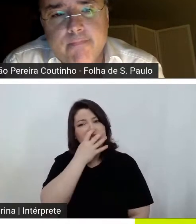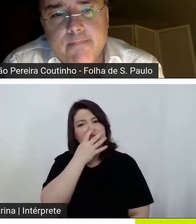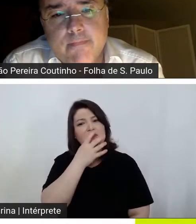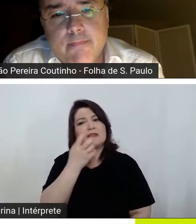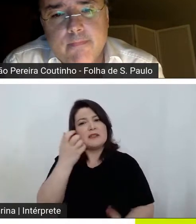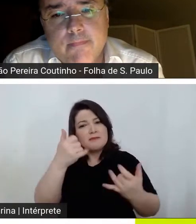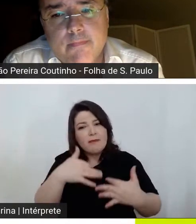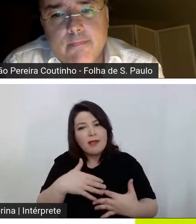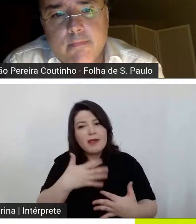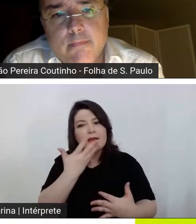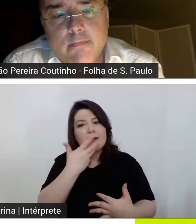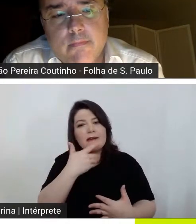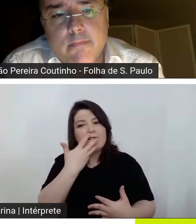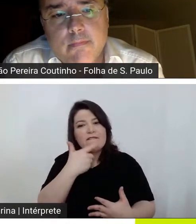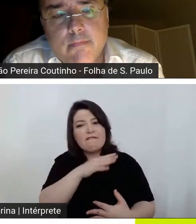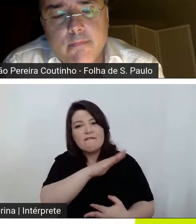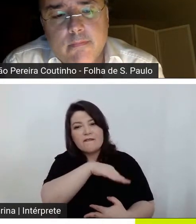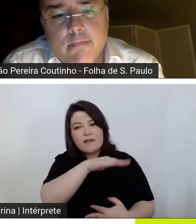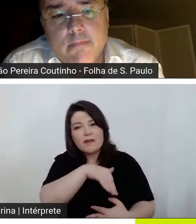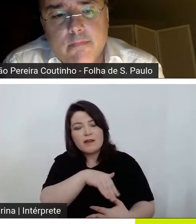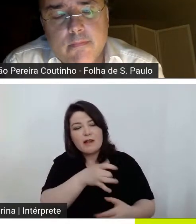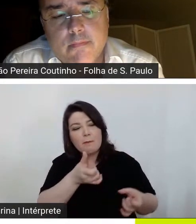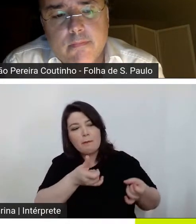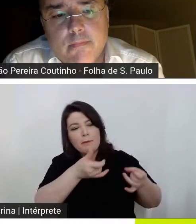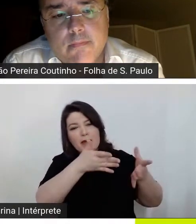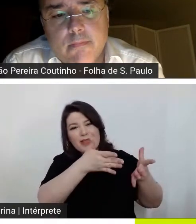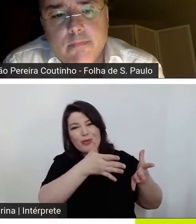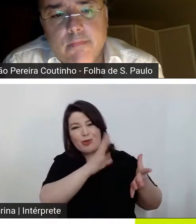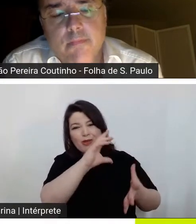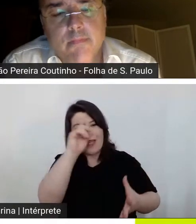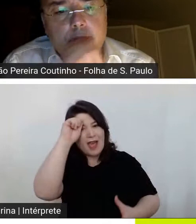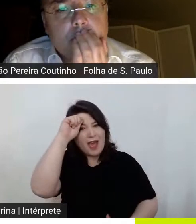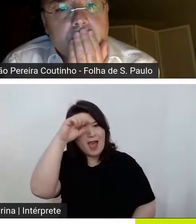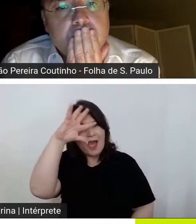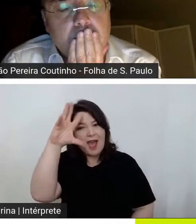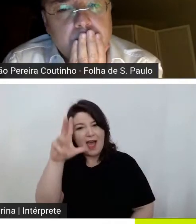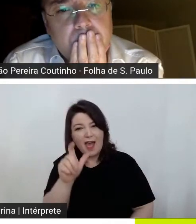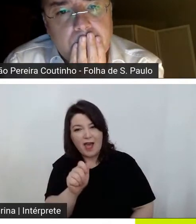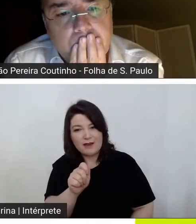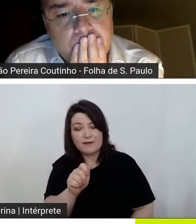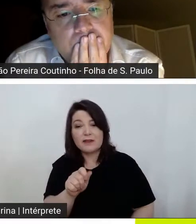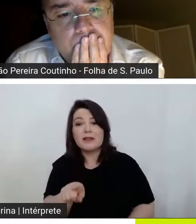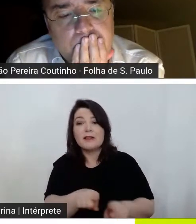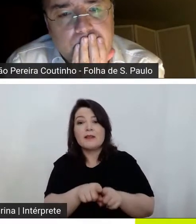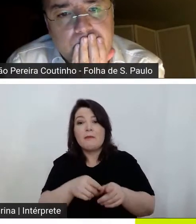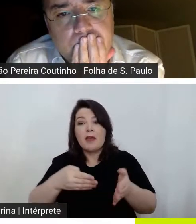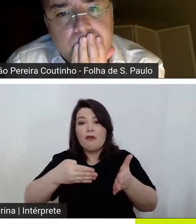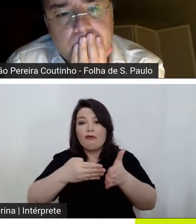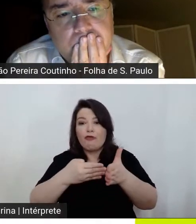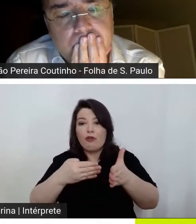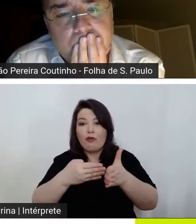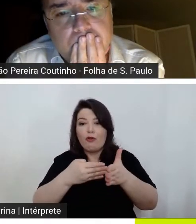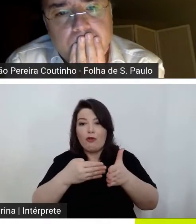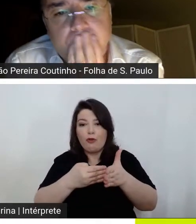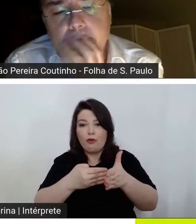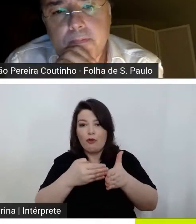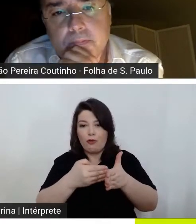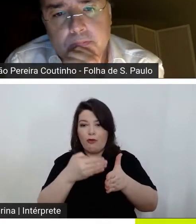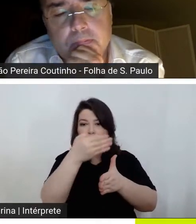abandonada na África fala das questões das fronteiras dos